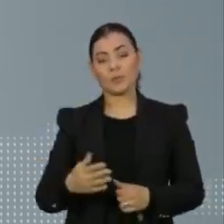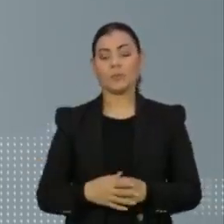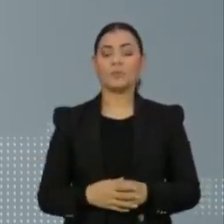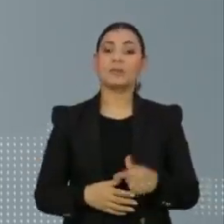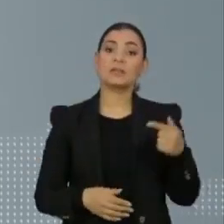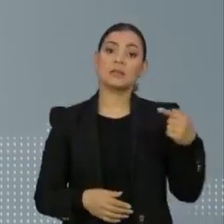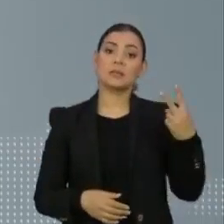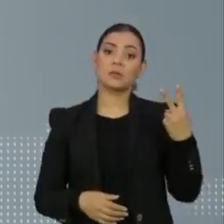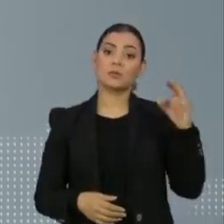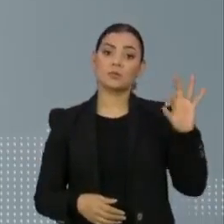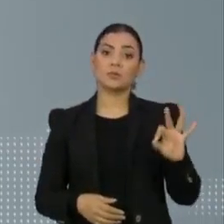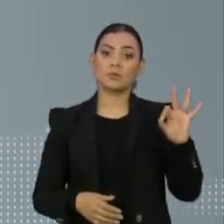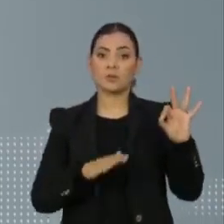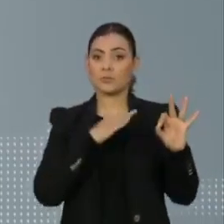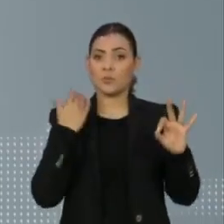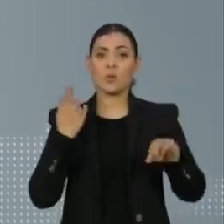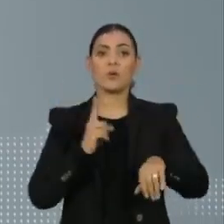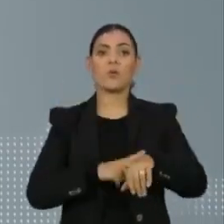72% morreram no horário de folga. E desmontar